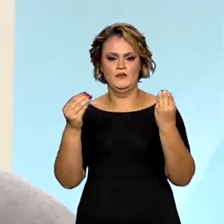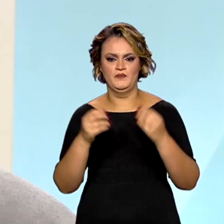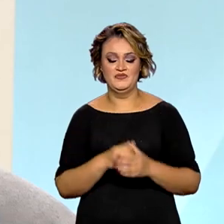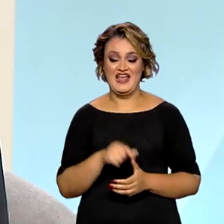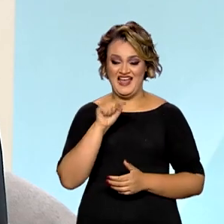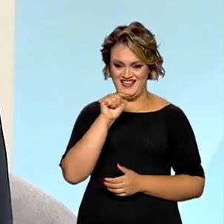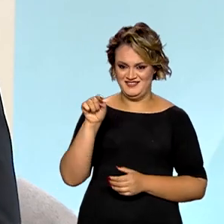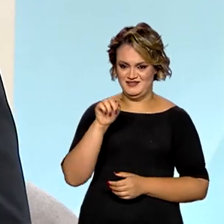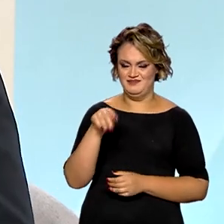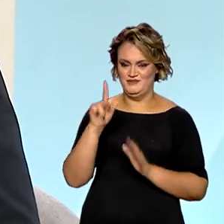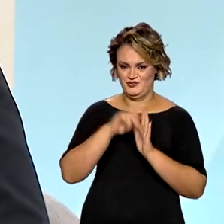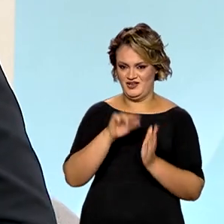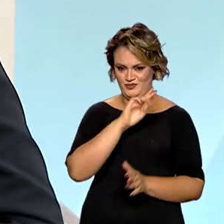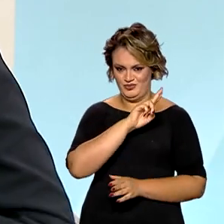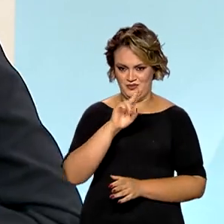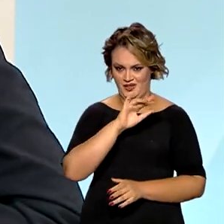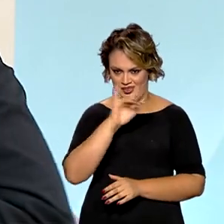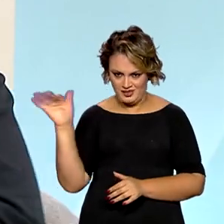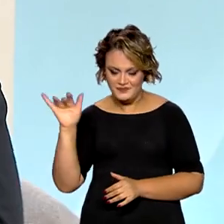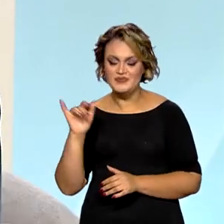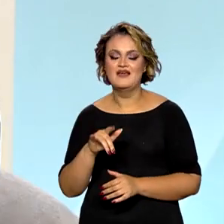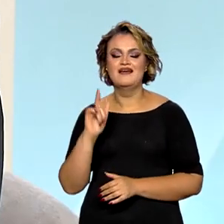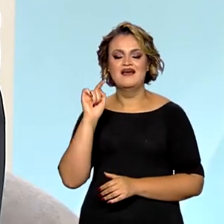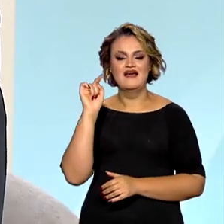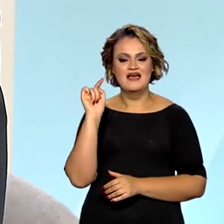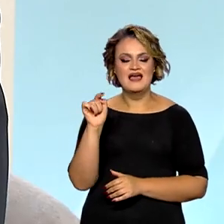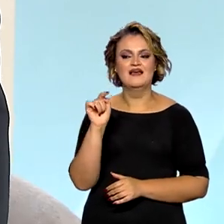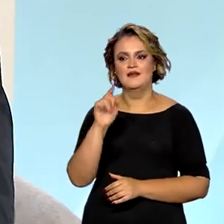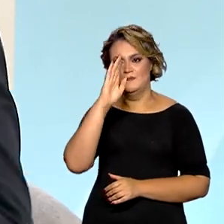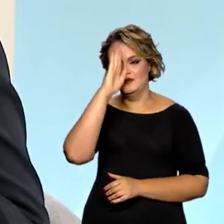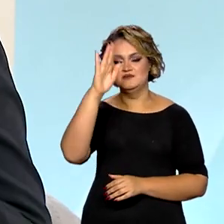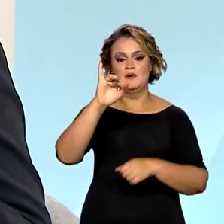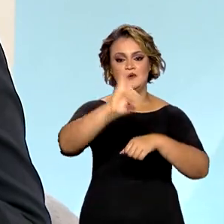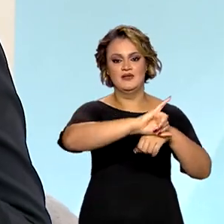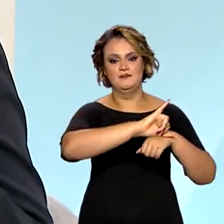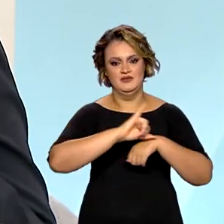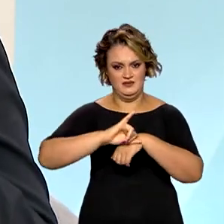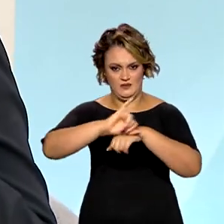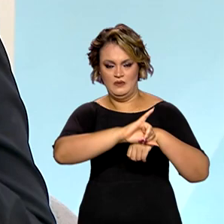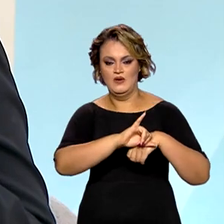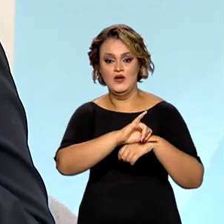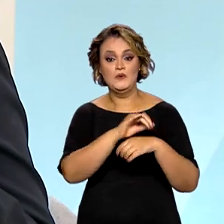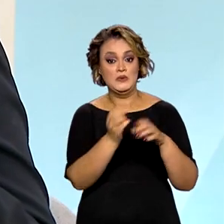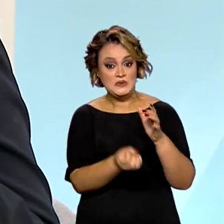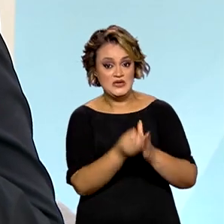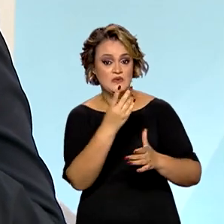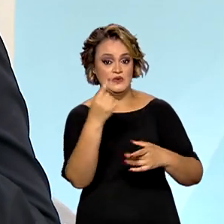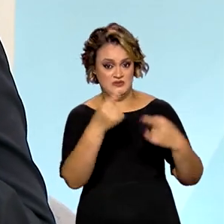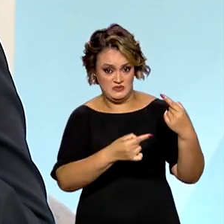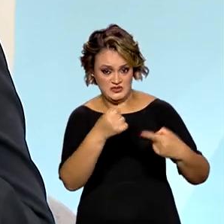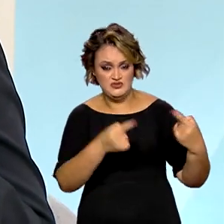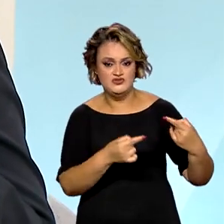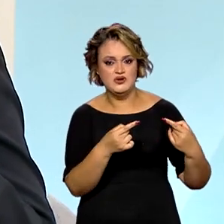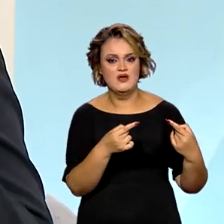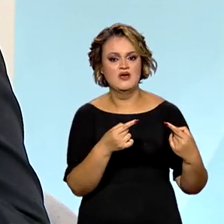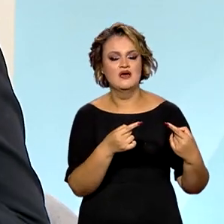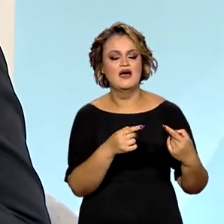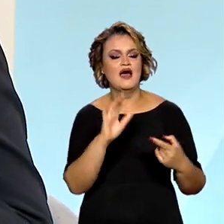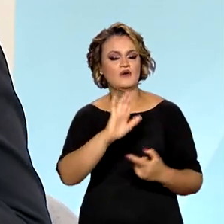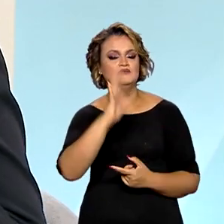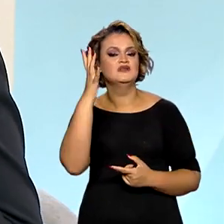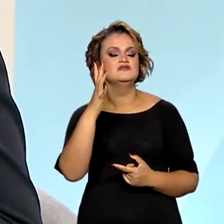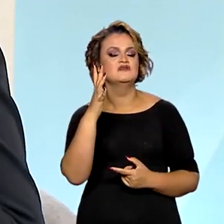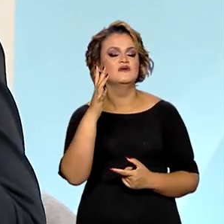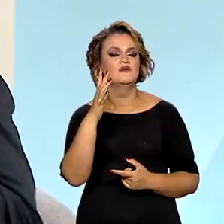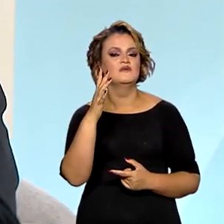ela foi criada prioritariamente para capitais. Quando ela foi instituída, essa política, ela aconteceu